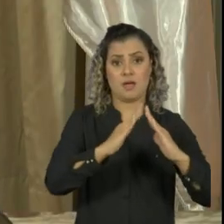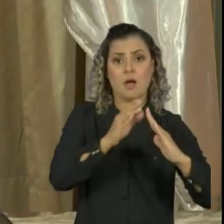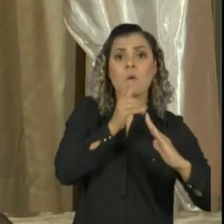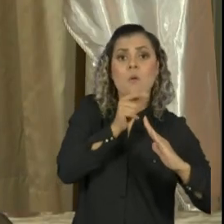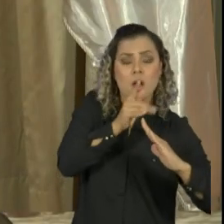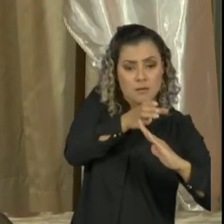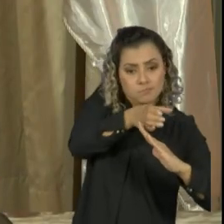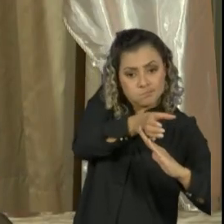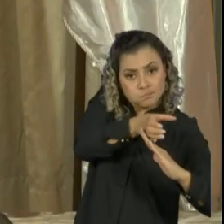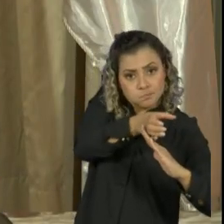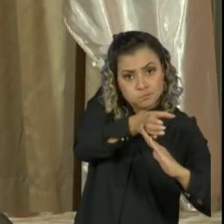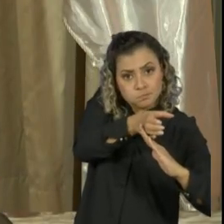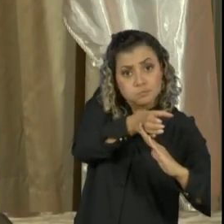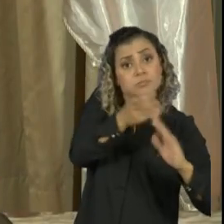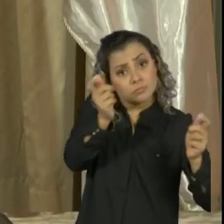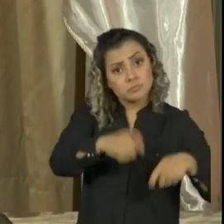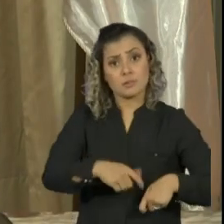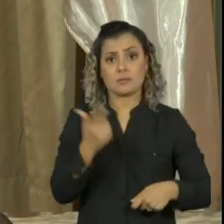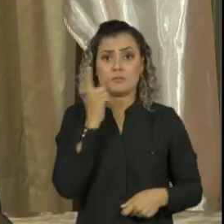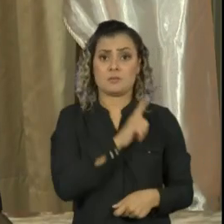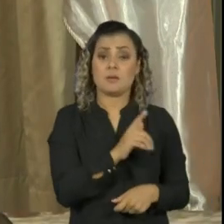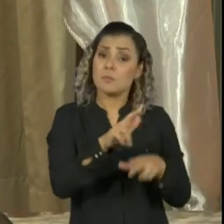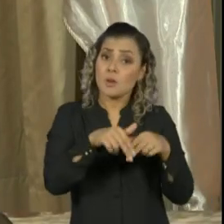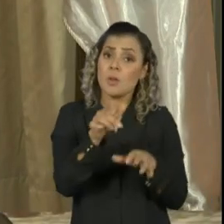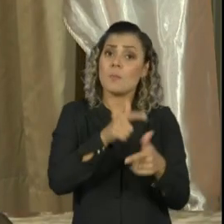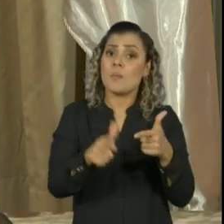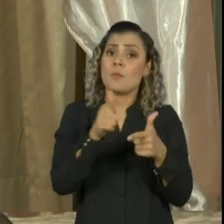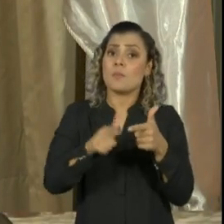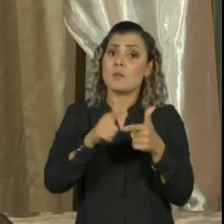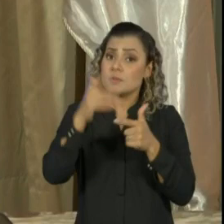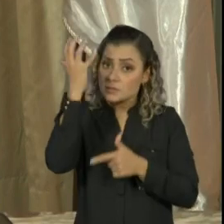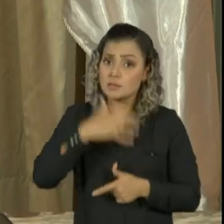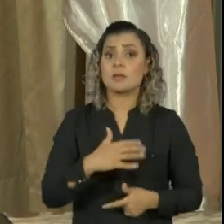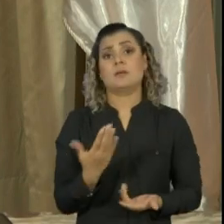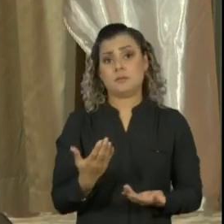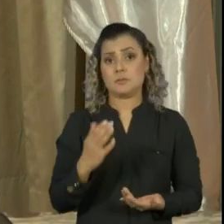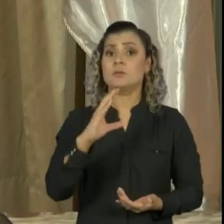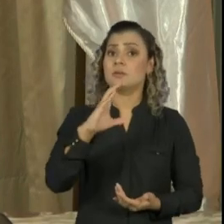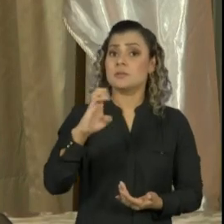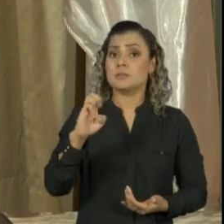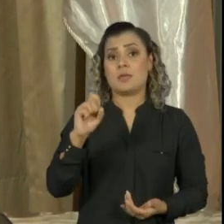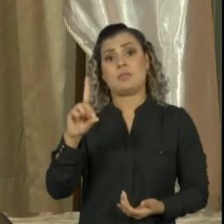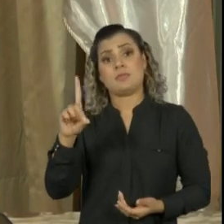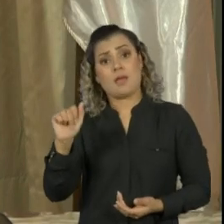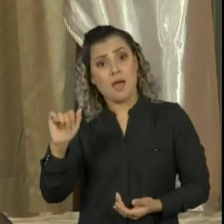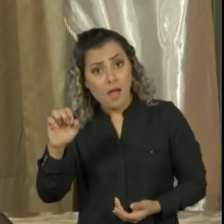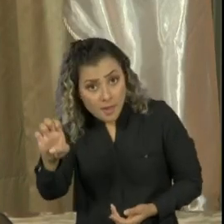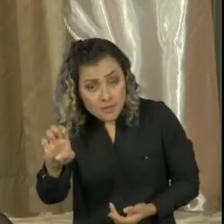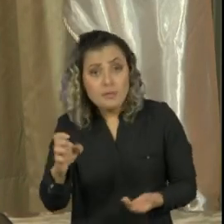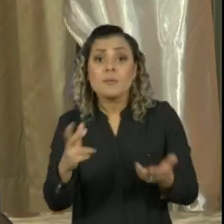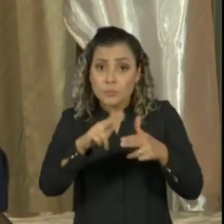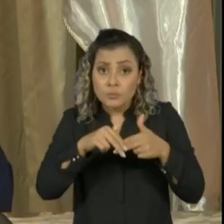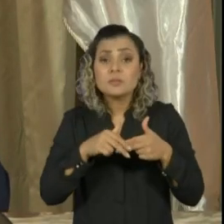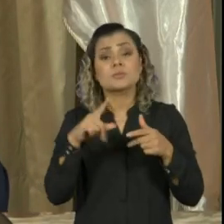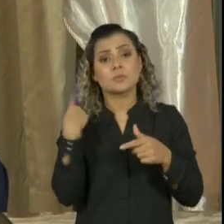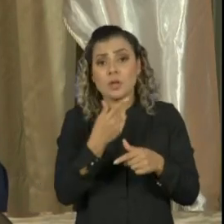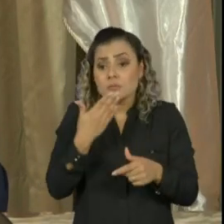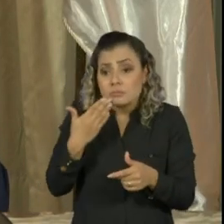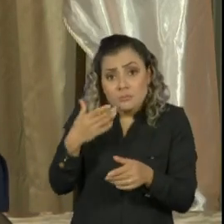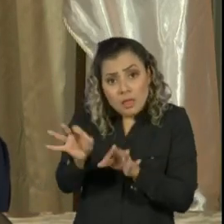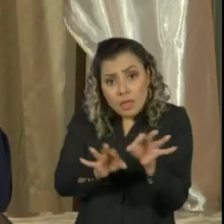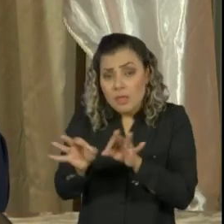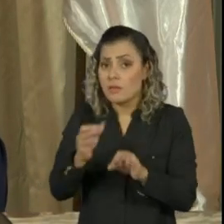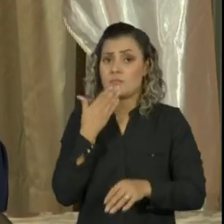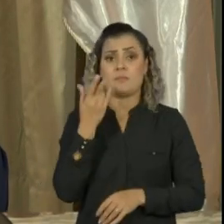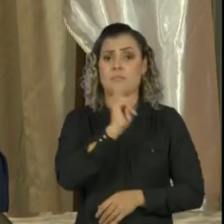população. Então, é um problema grave, um problema complexo que não vai ser resolvido com facilidade. Se continuar o governo